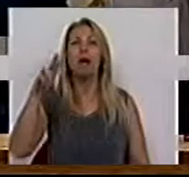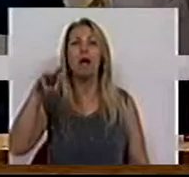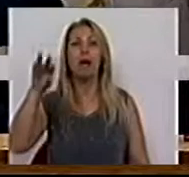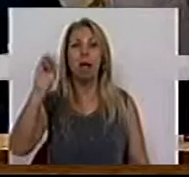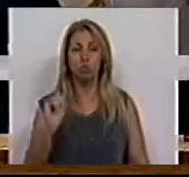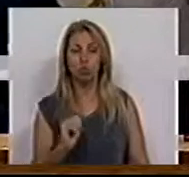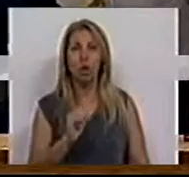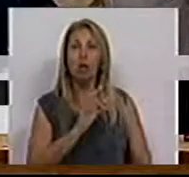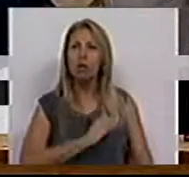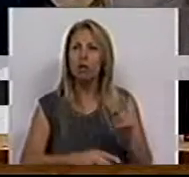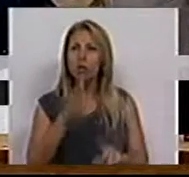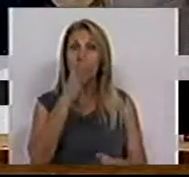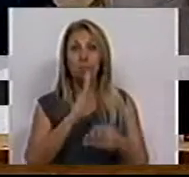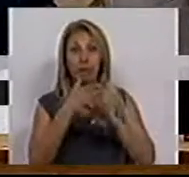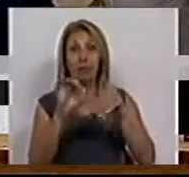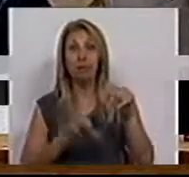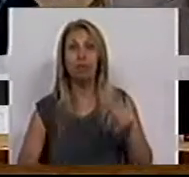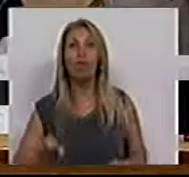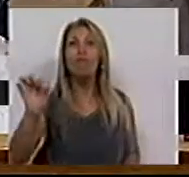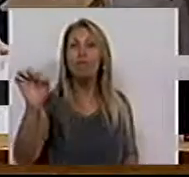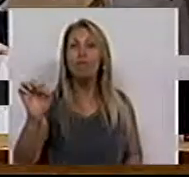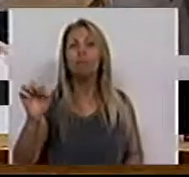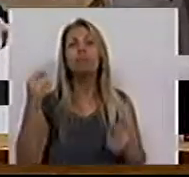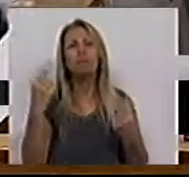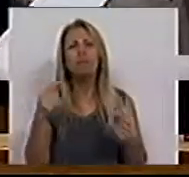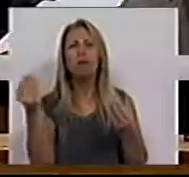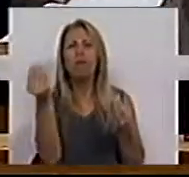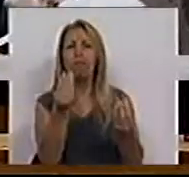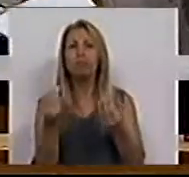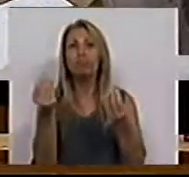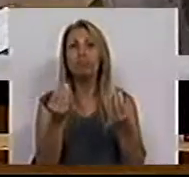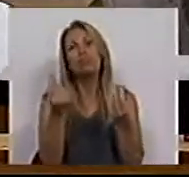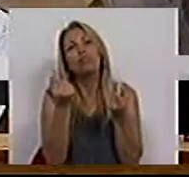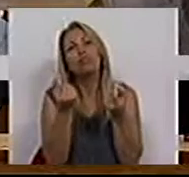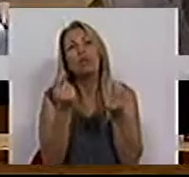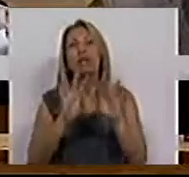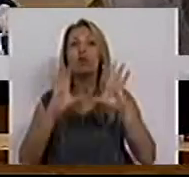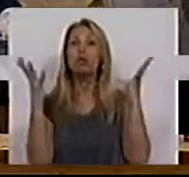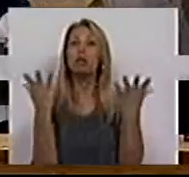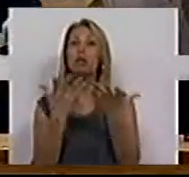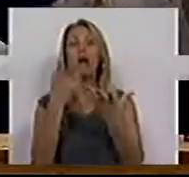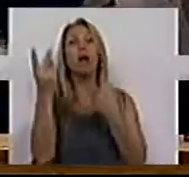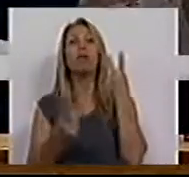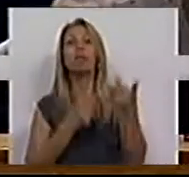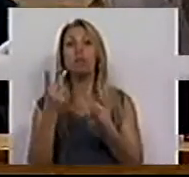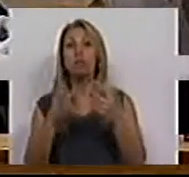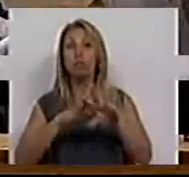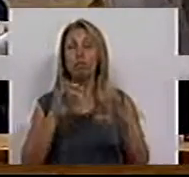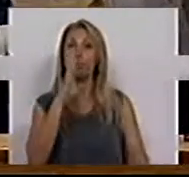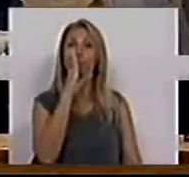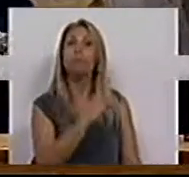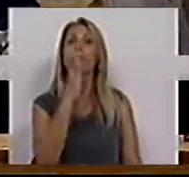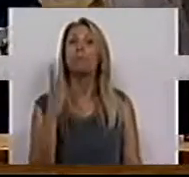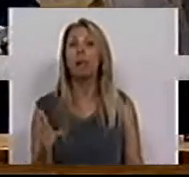Deputado, a sua intervenção, embora tenha tido um caráter um pouco generalista de avaliação da prática